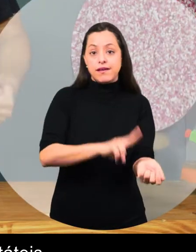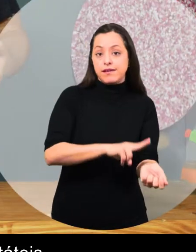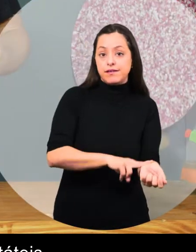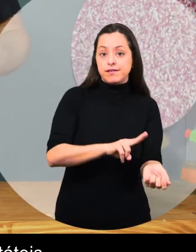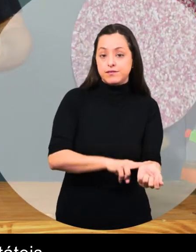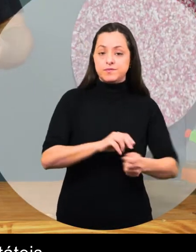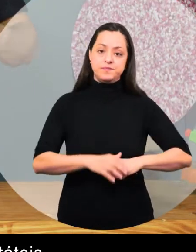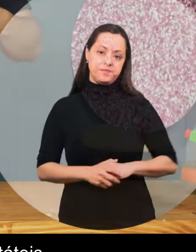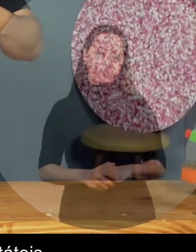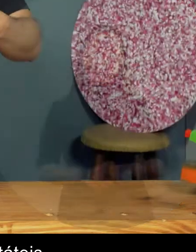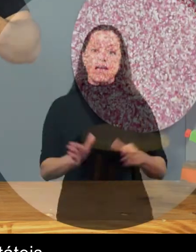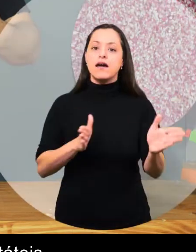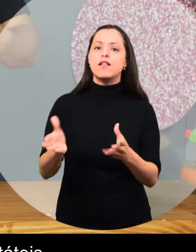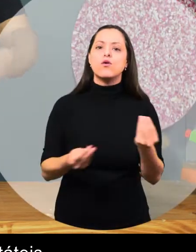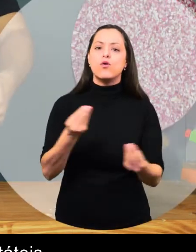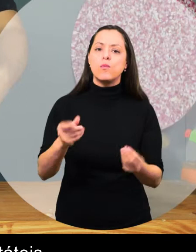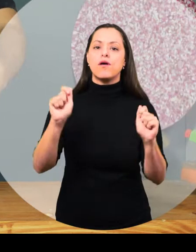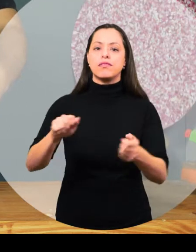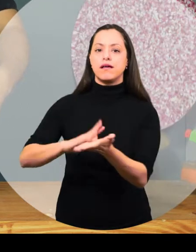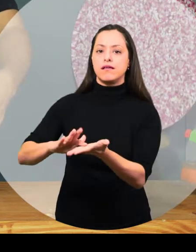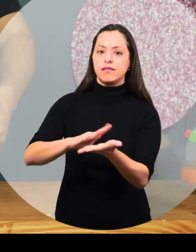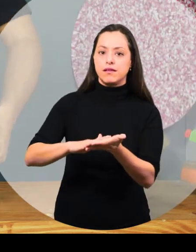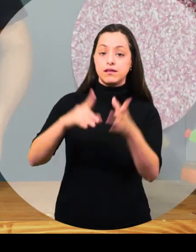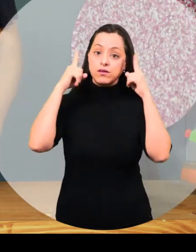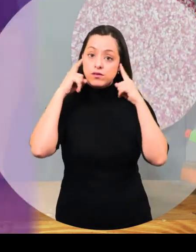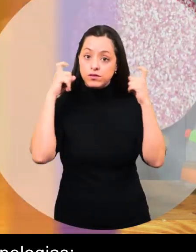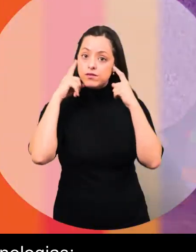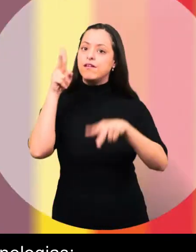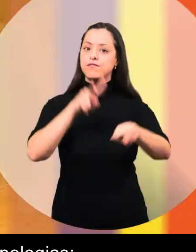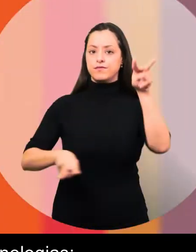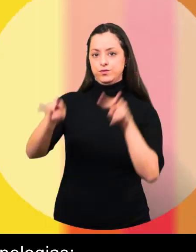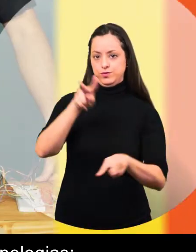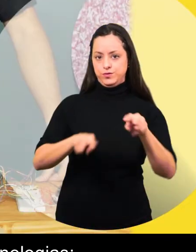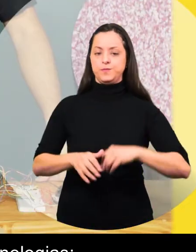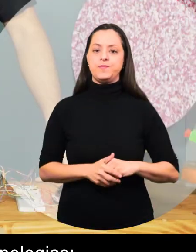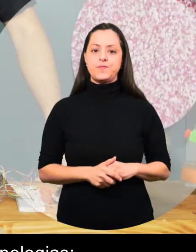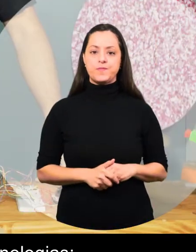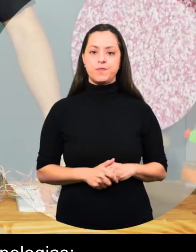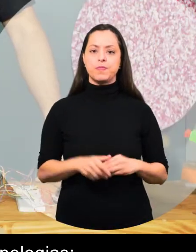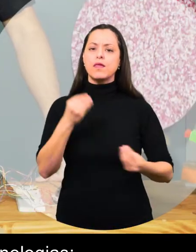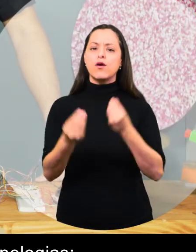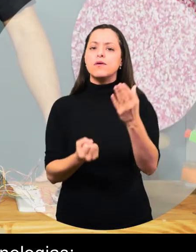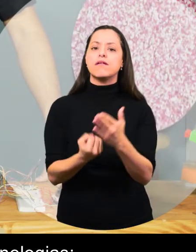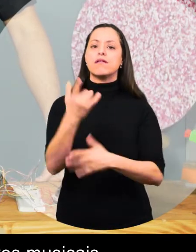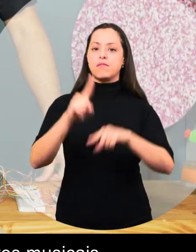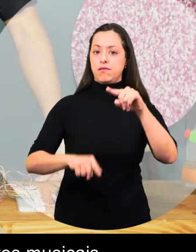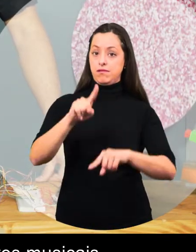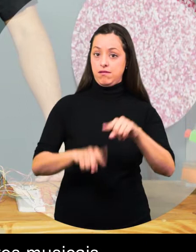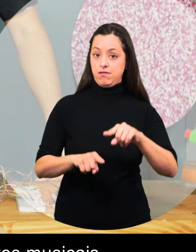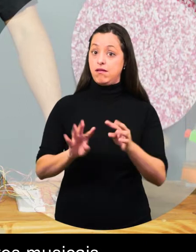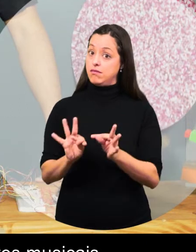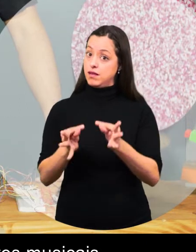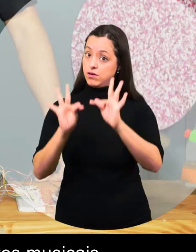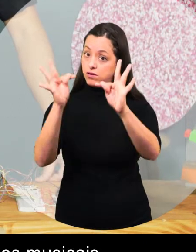E a acessibilidade do material está nos recursos táteis, sonoros e visuais. Para fazer esse material, a gente utilizou duas tecnologias. O